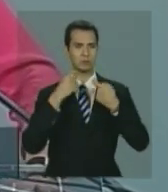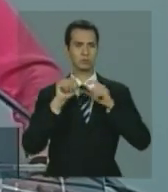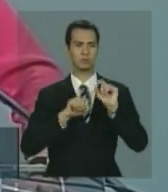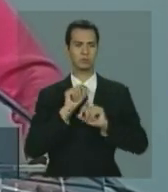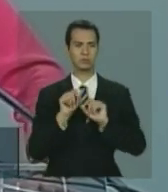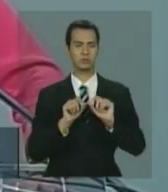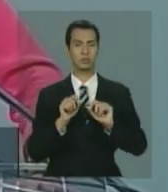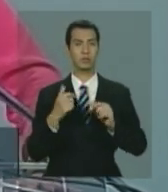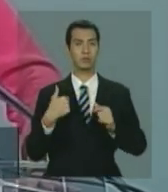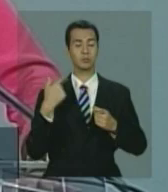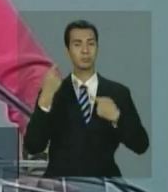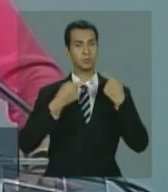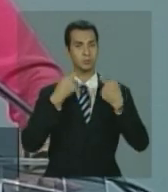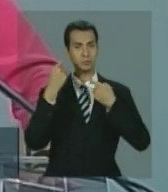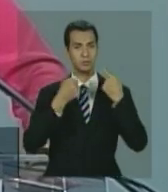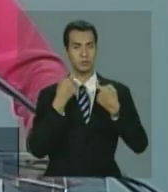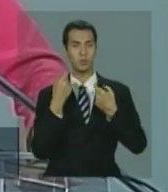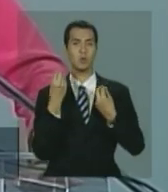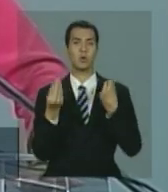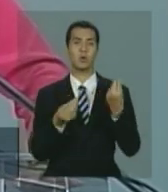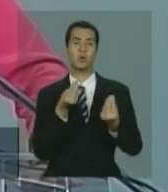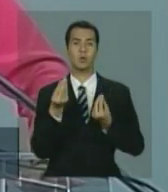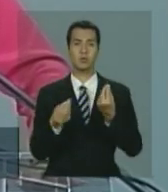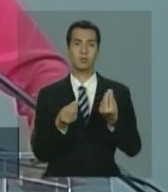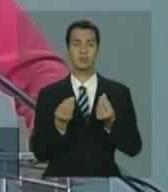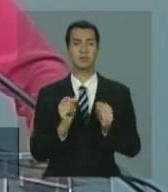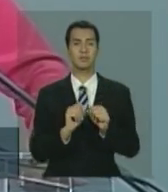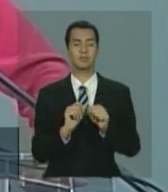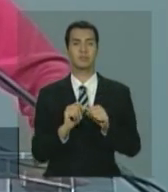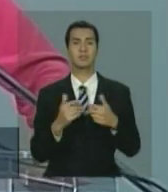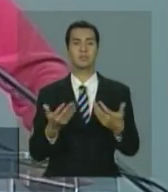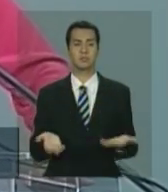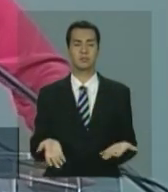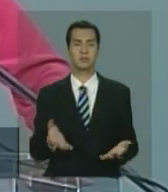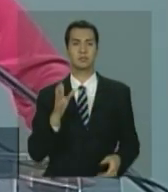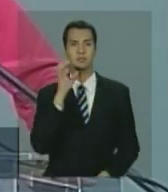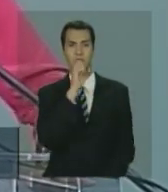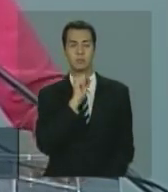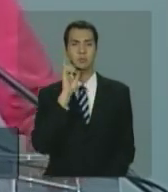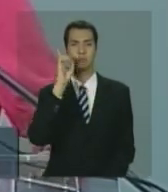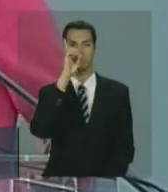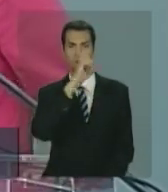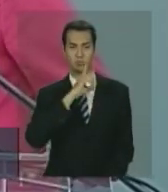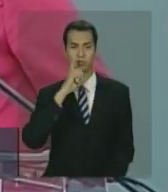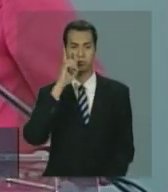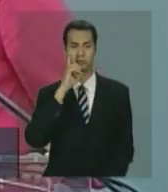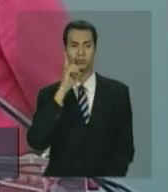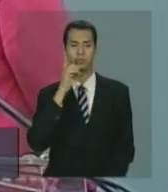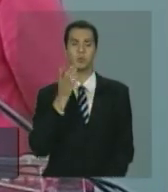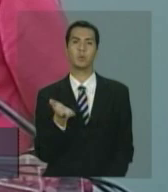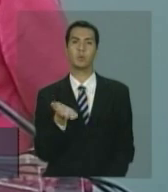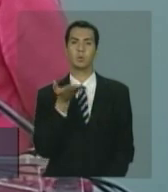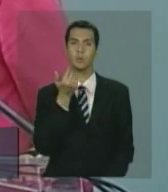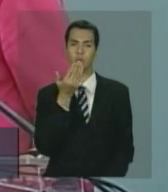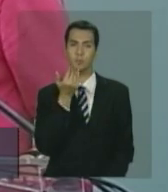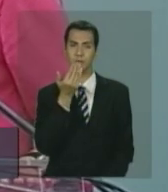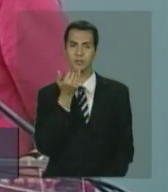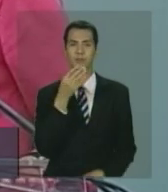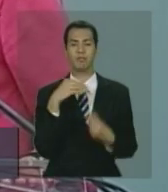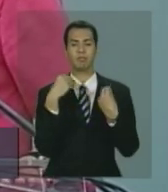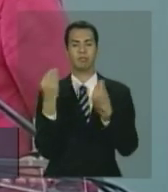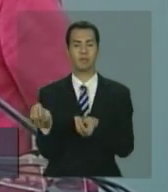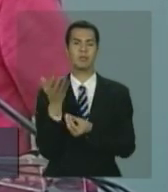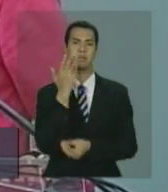saio daqui preocupada em como é que nós vamos garantir sábado e domingo comida para